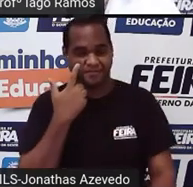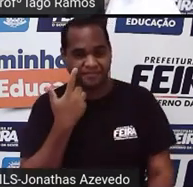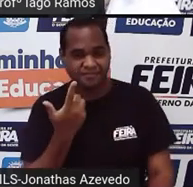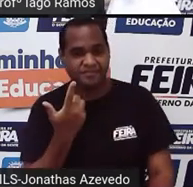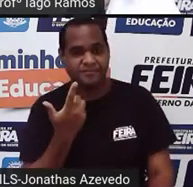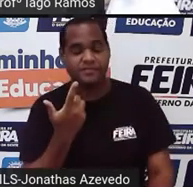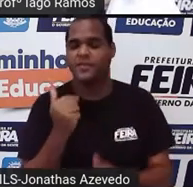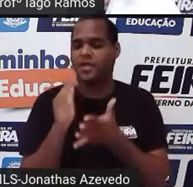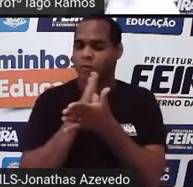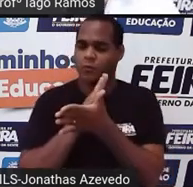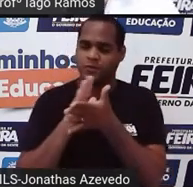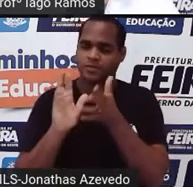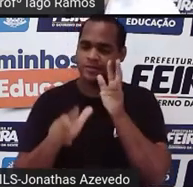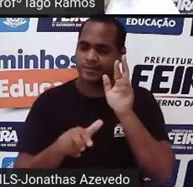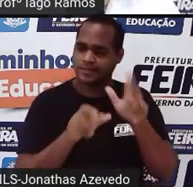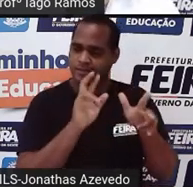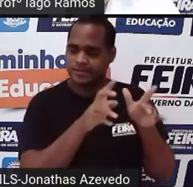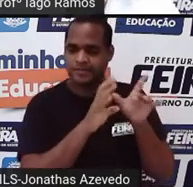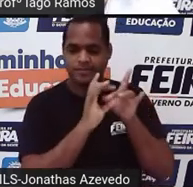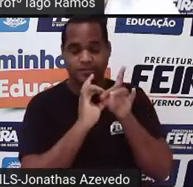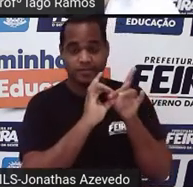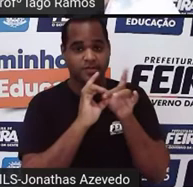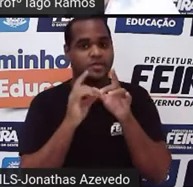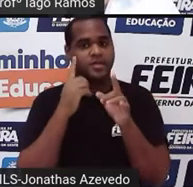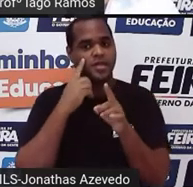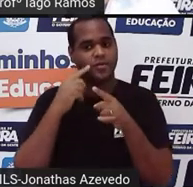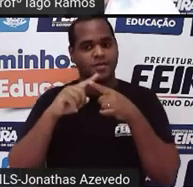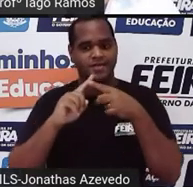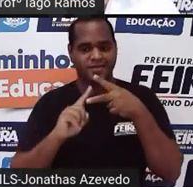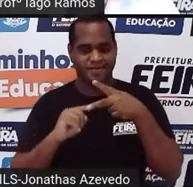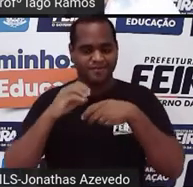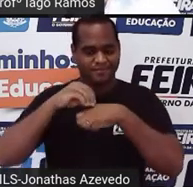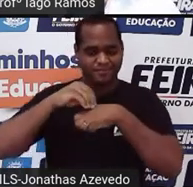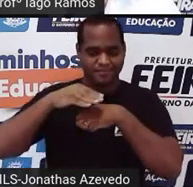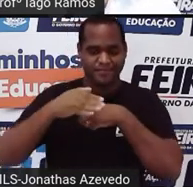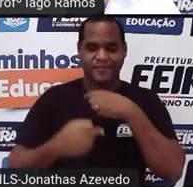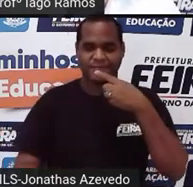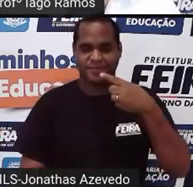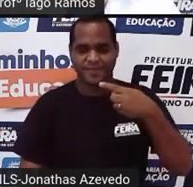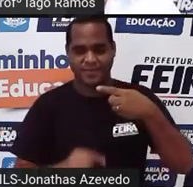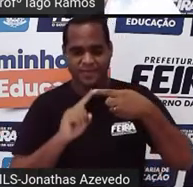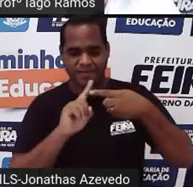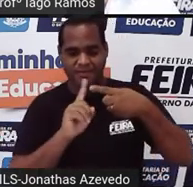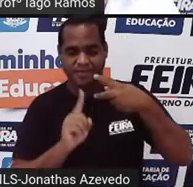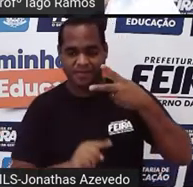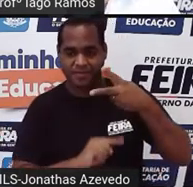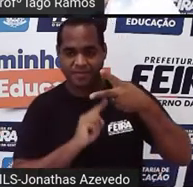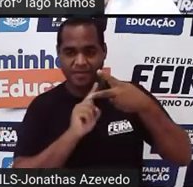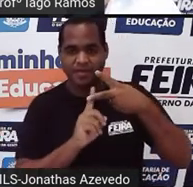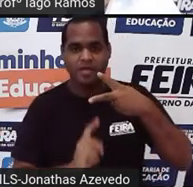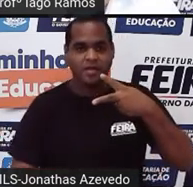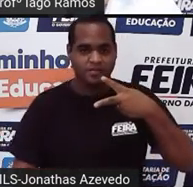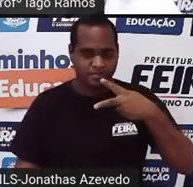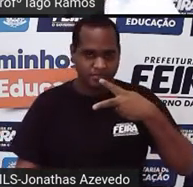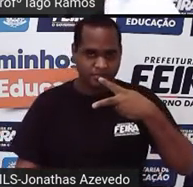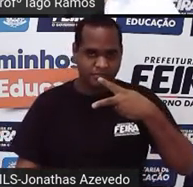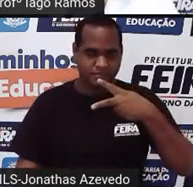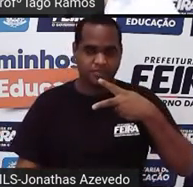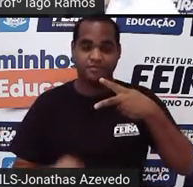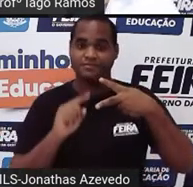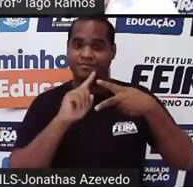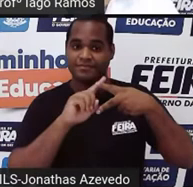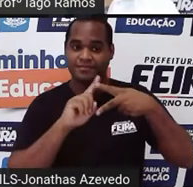algumas relações. Eu tô trazendo duas pra você, tá bom? Ou seja, quais são as relações?